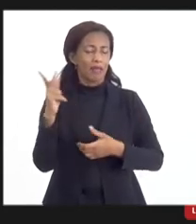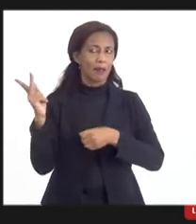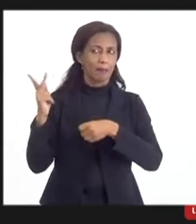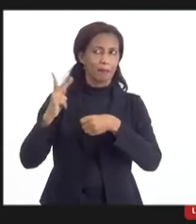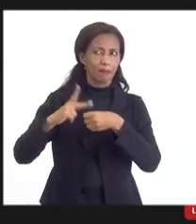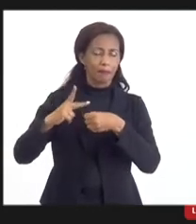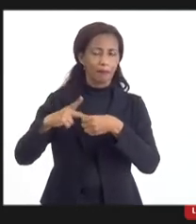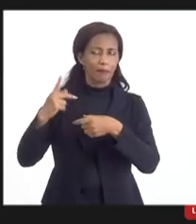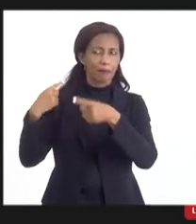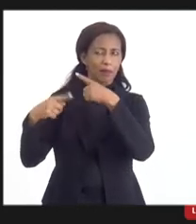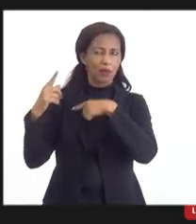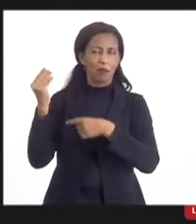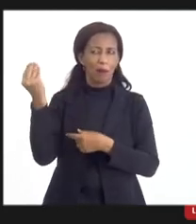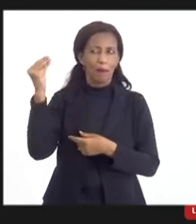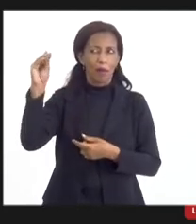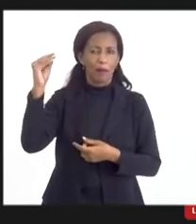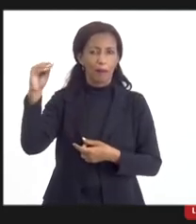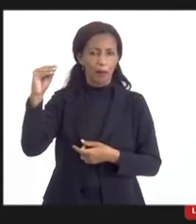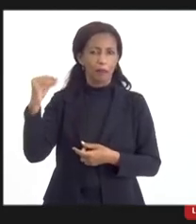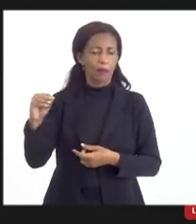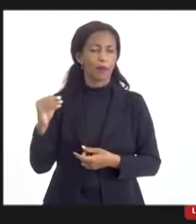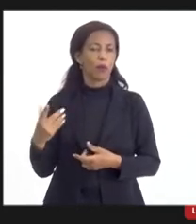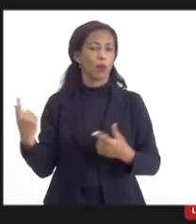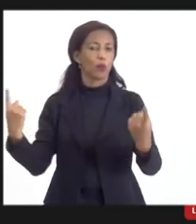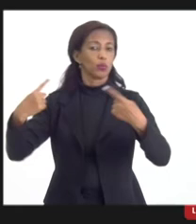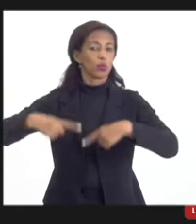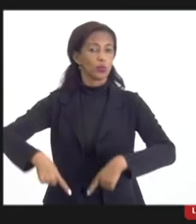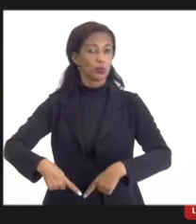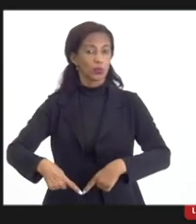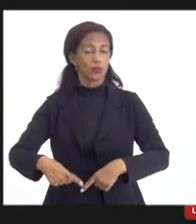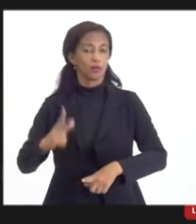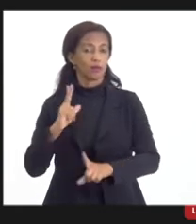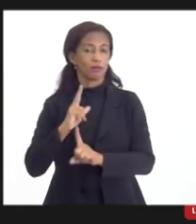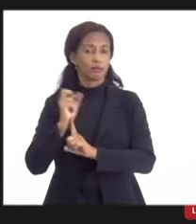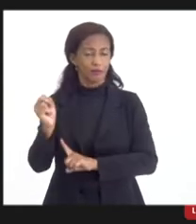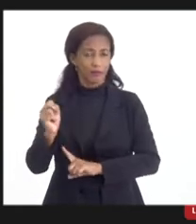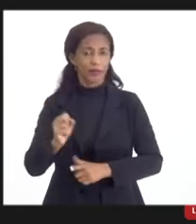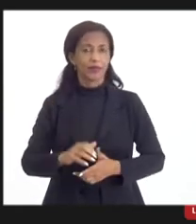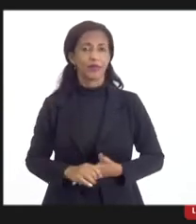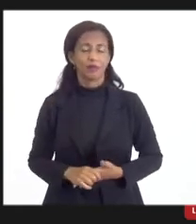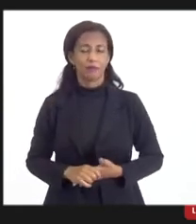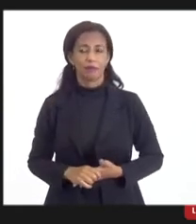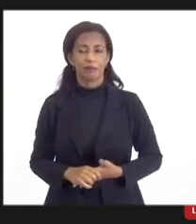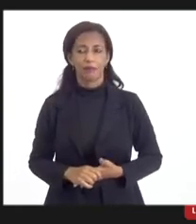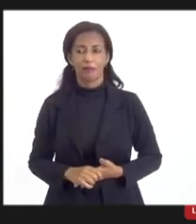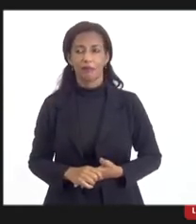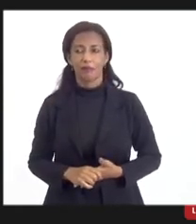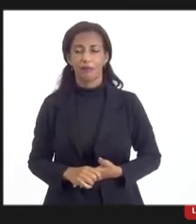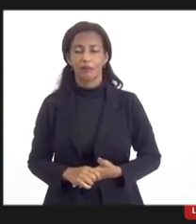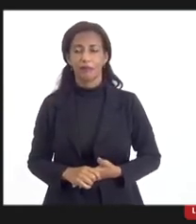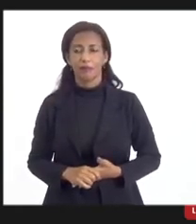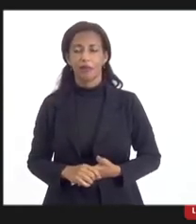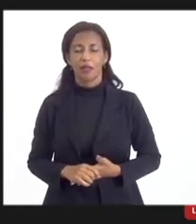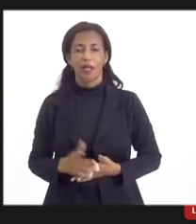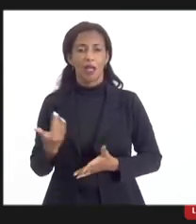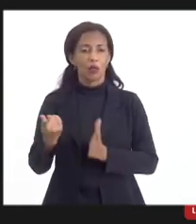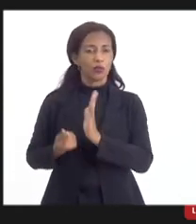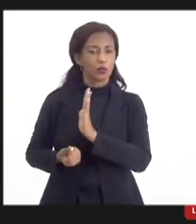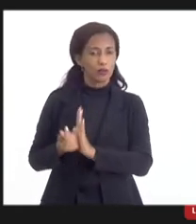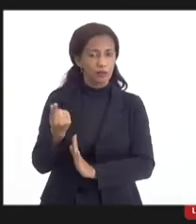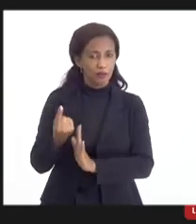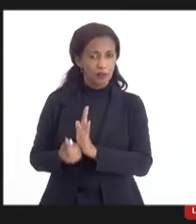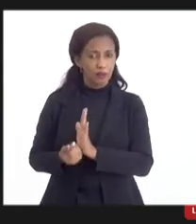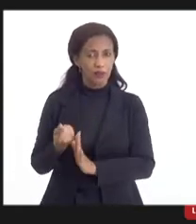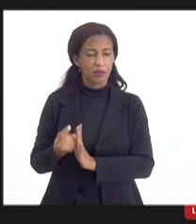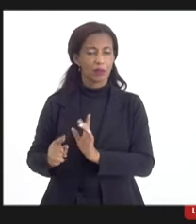Petrobras é colocado, enquanto desafio a ser vencido. A questão dos investimentos